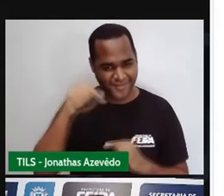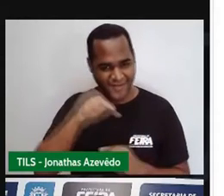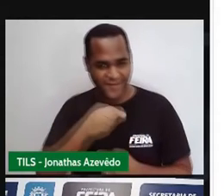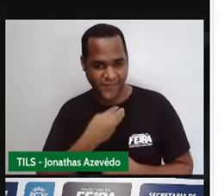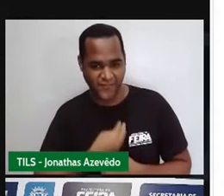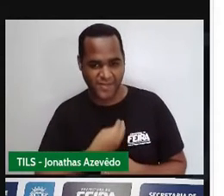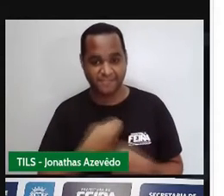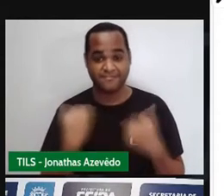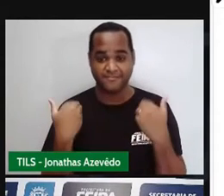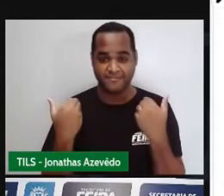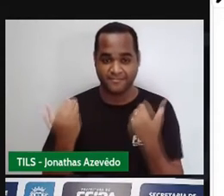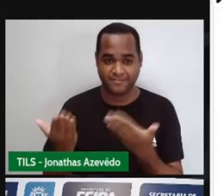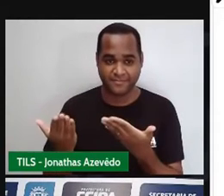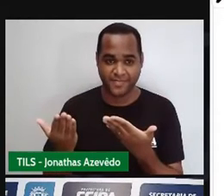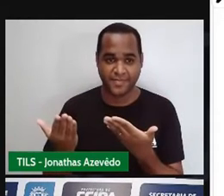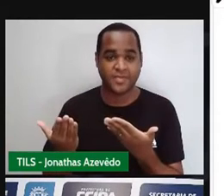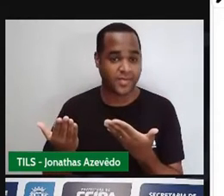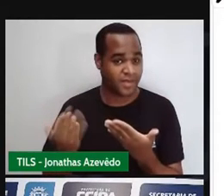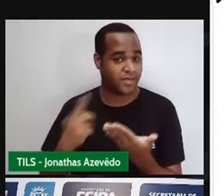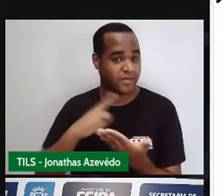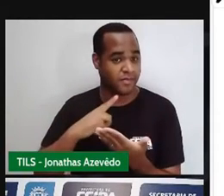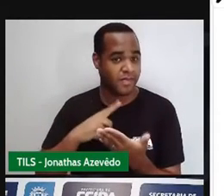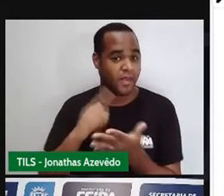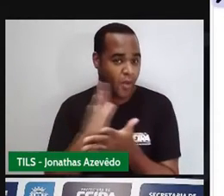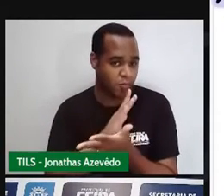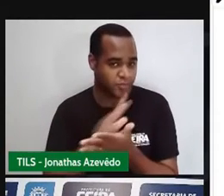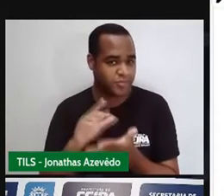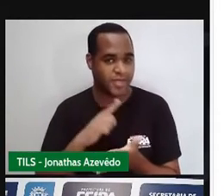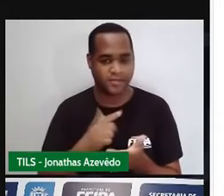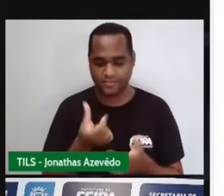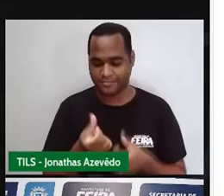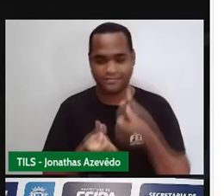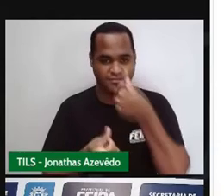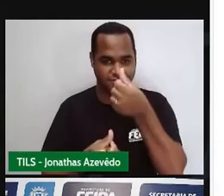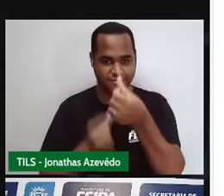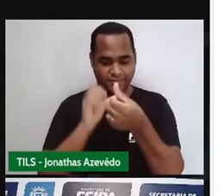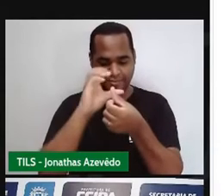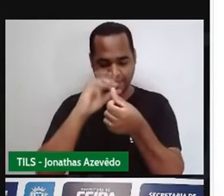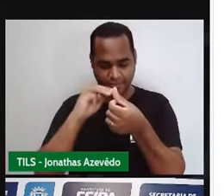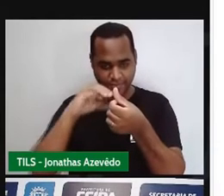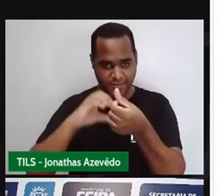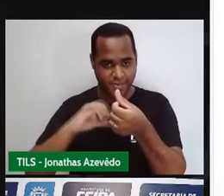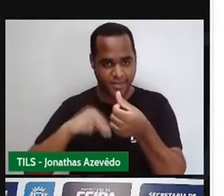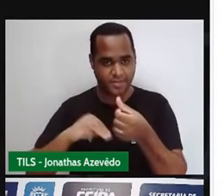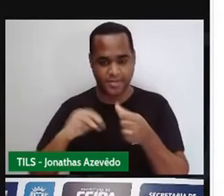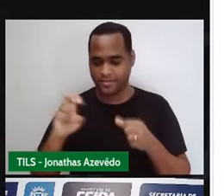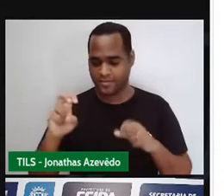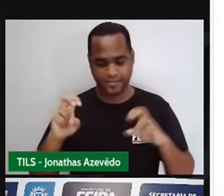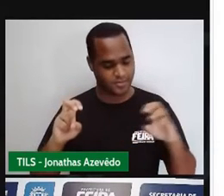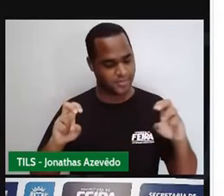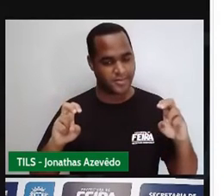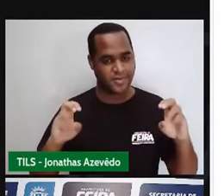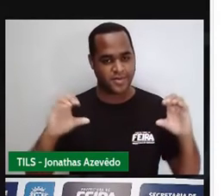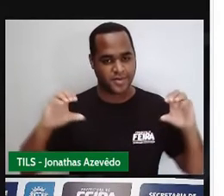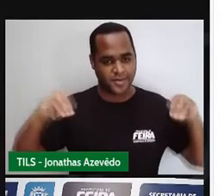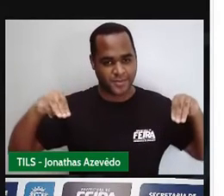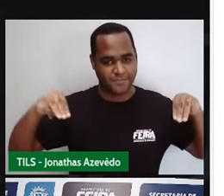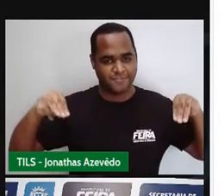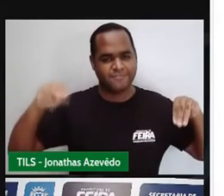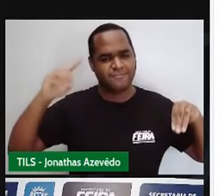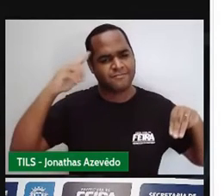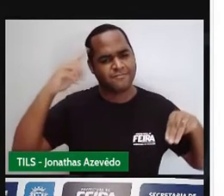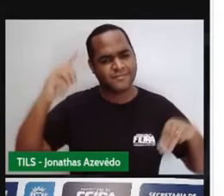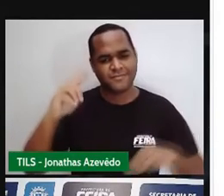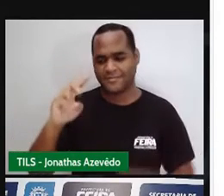aparecendo algumas medidas. Vamos entender cada uma dessas medidas, tá bom? Nesse retângulo, essa